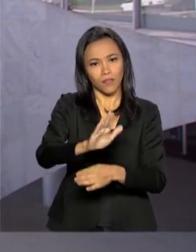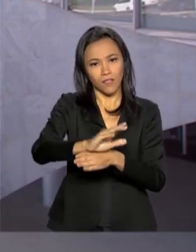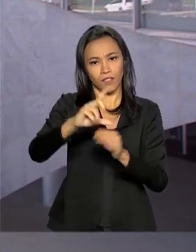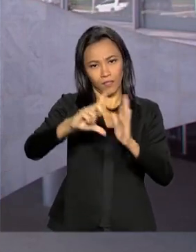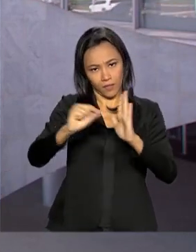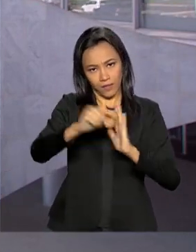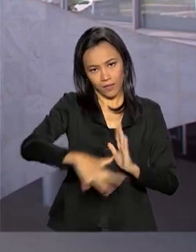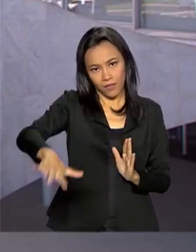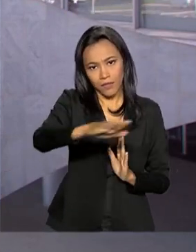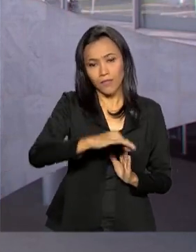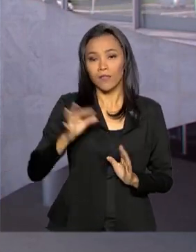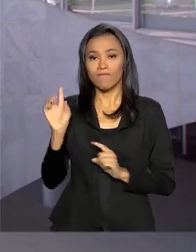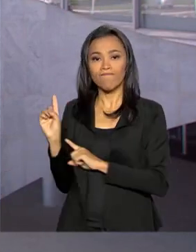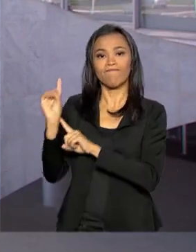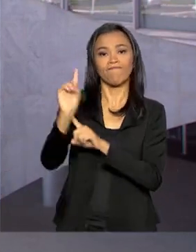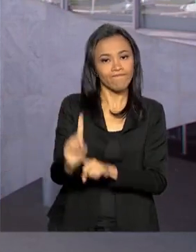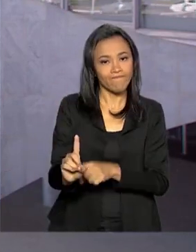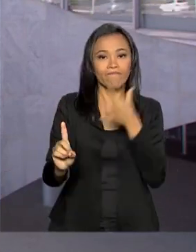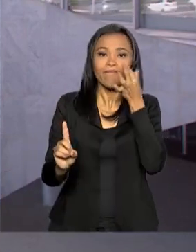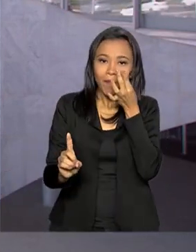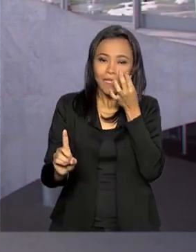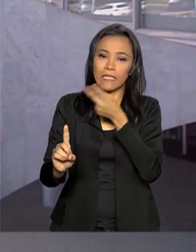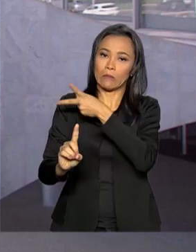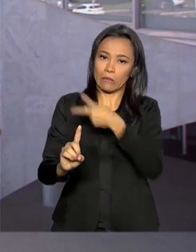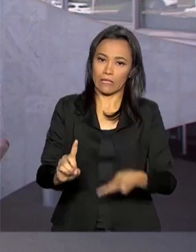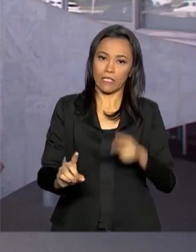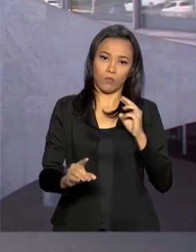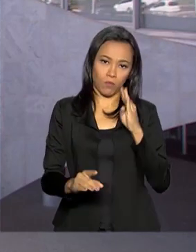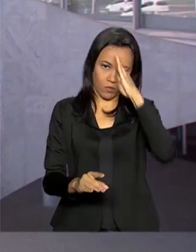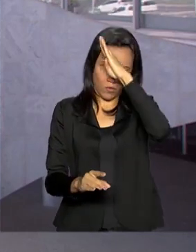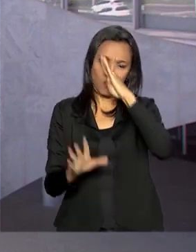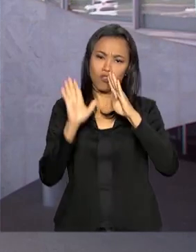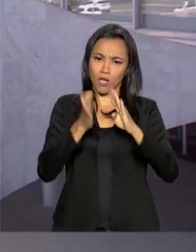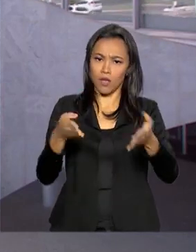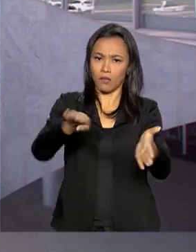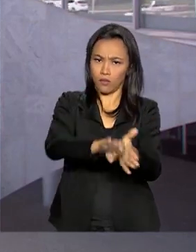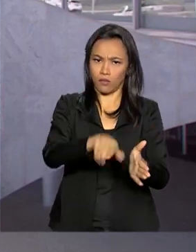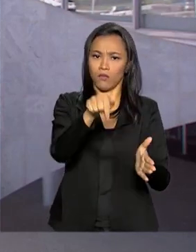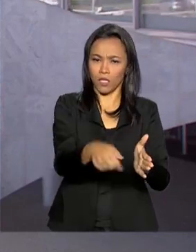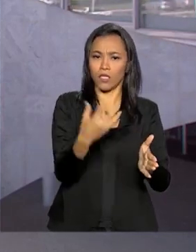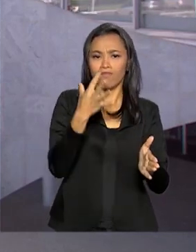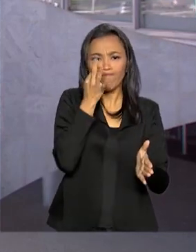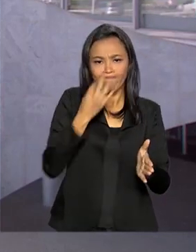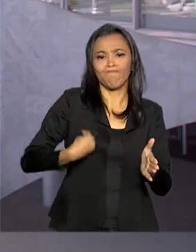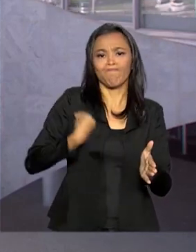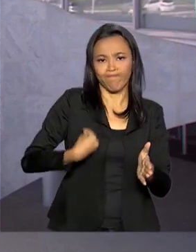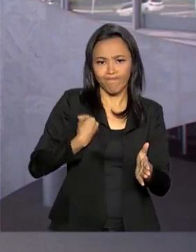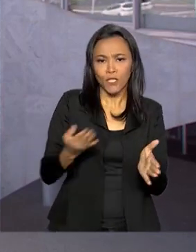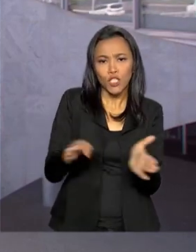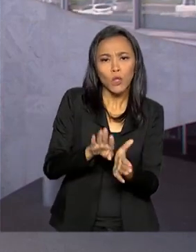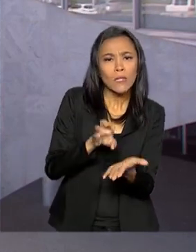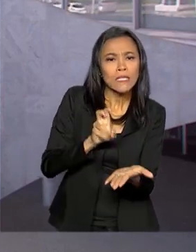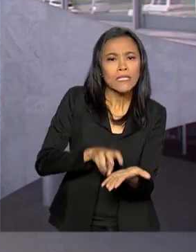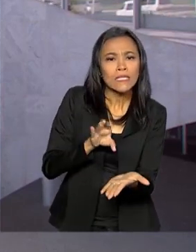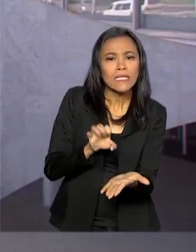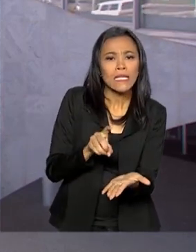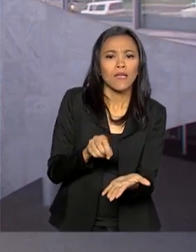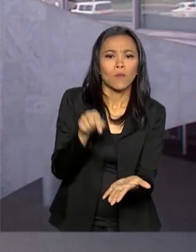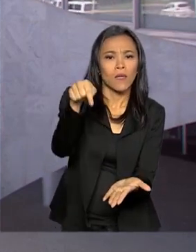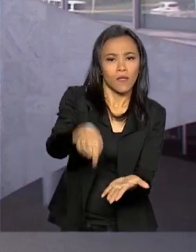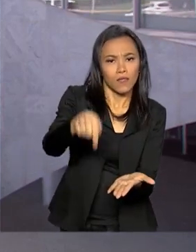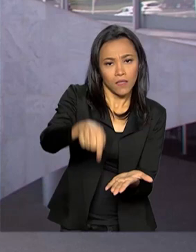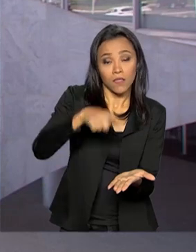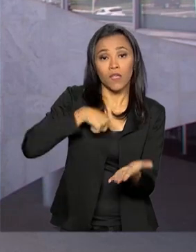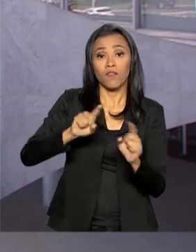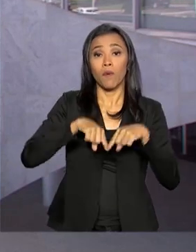e vai contar com a presença do presidente Jair Bolsonaro. O presidente já está aqui no Planalto. Ele teve hoje cedo uma reunião com o ministro-chefe